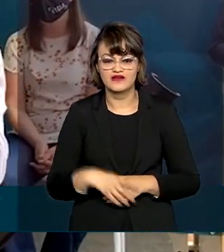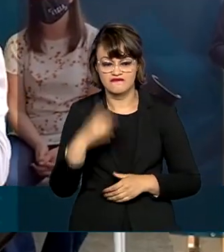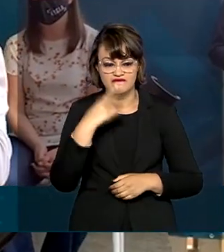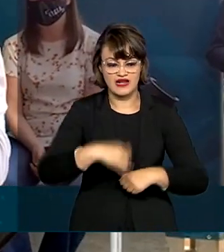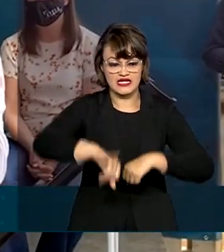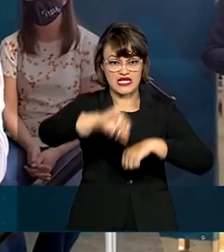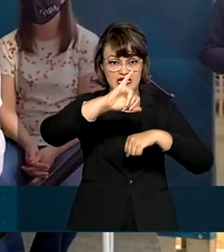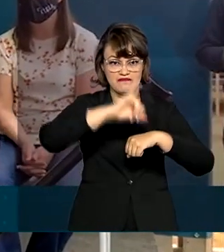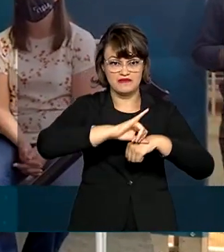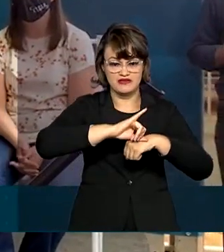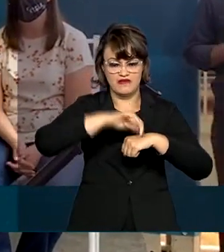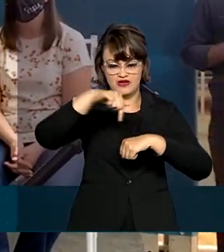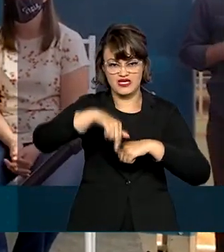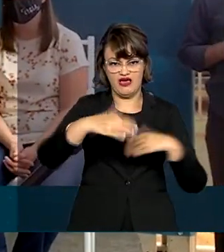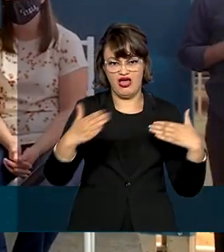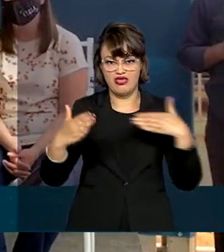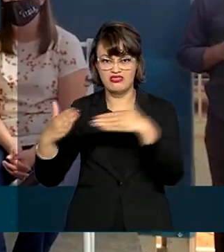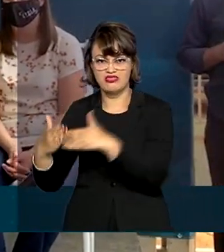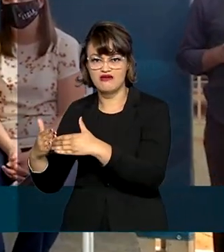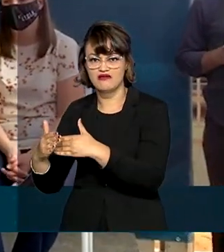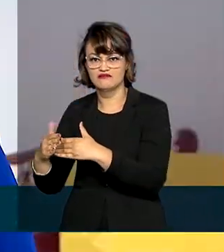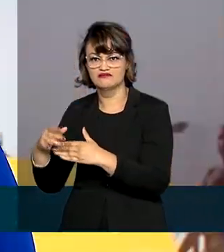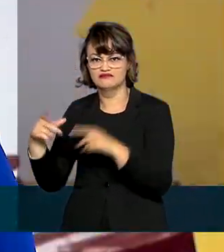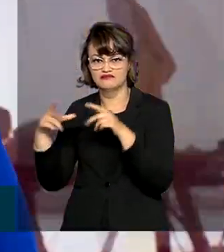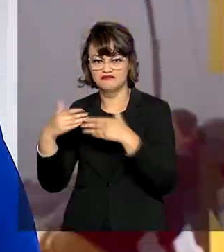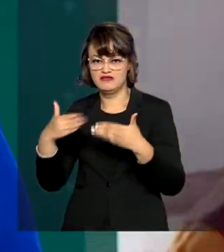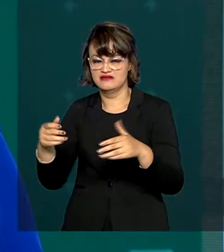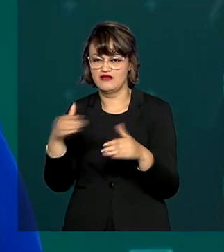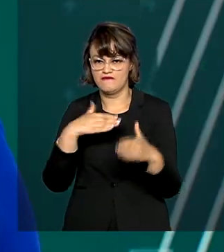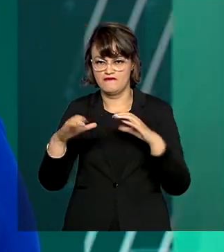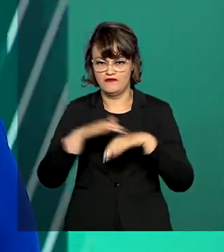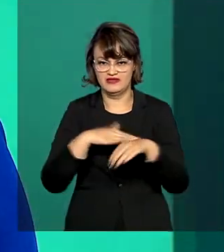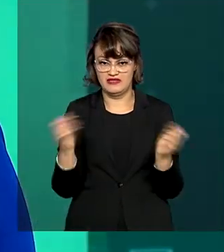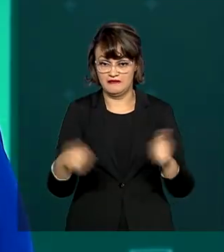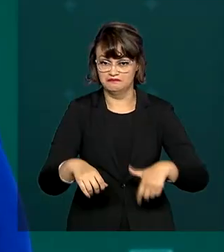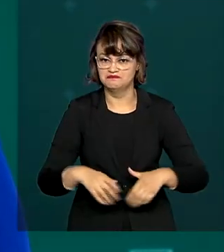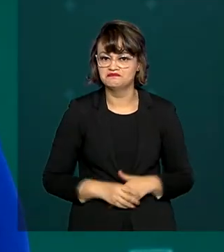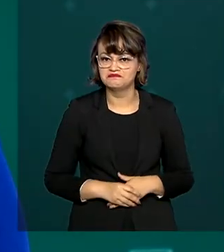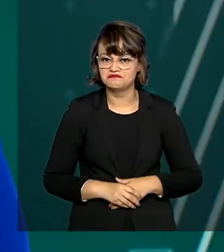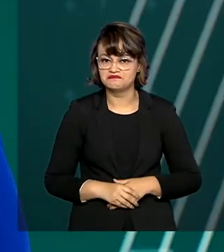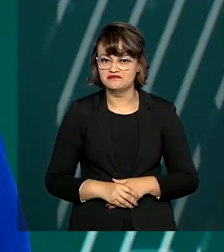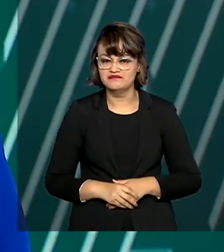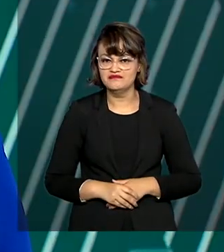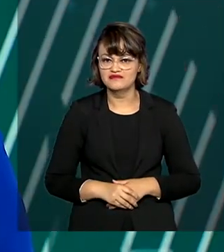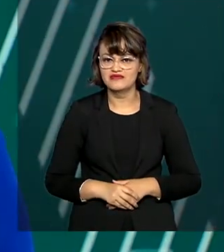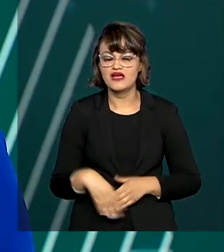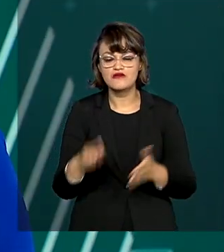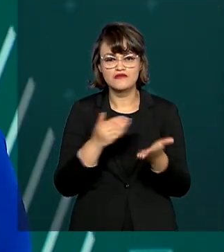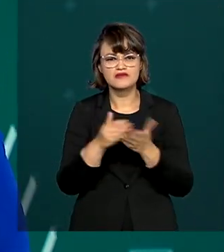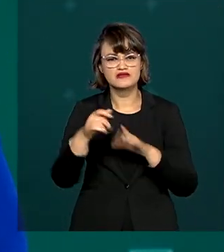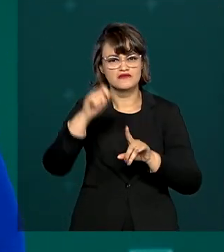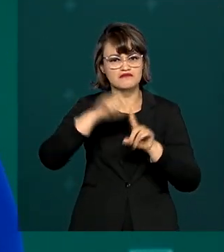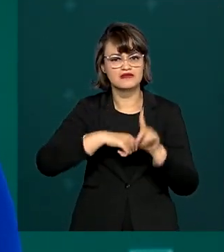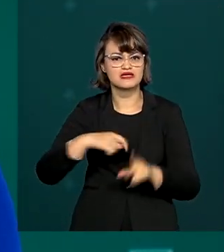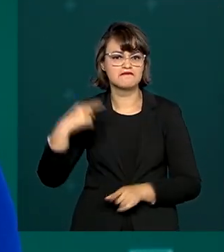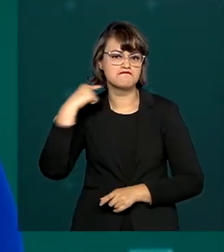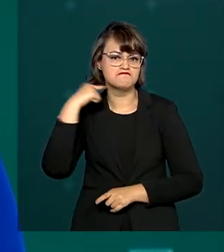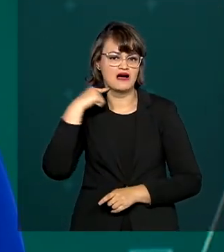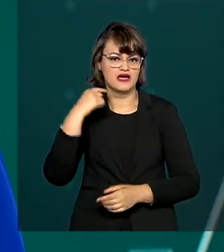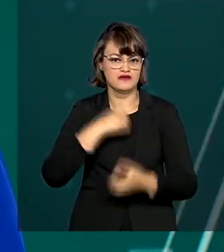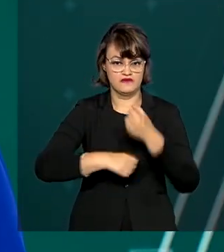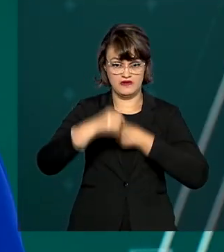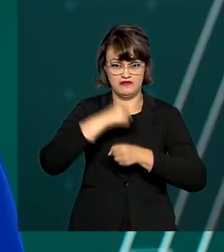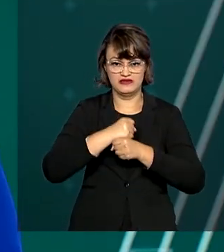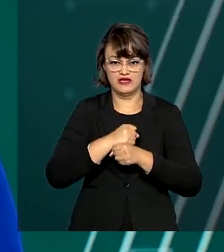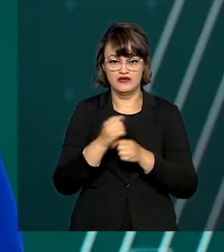federal e com o Ministério da Justiça. Desde que entrou em operação em maio do ano passado, o programa Vigia